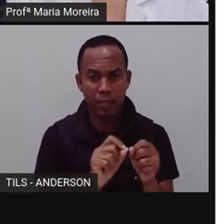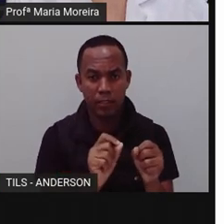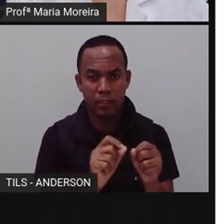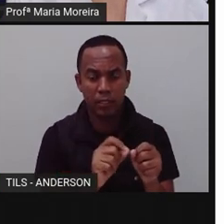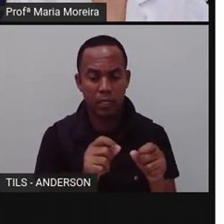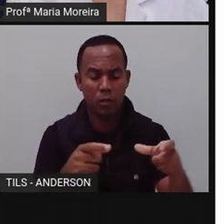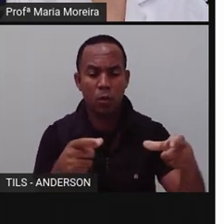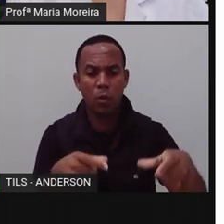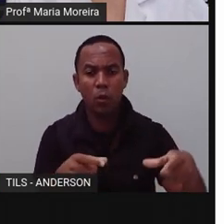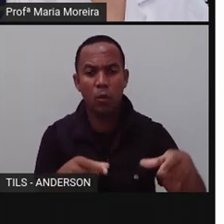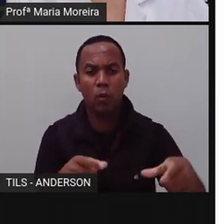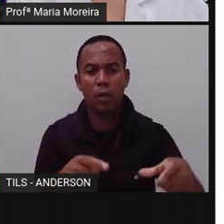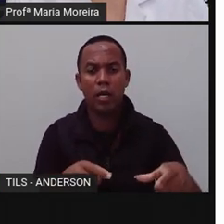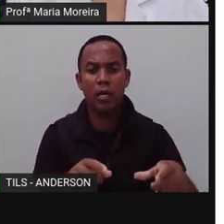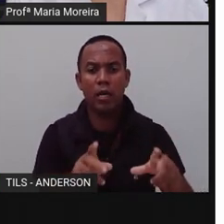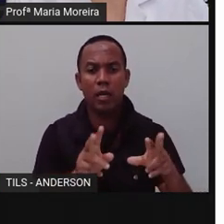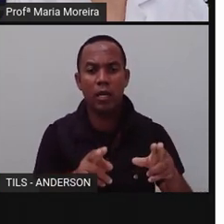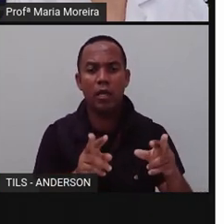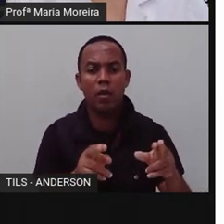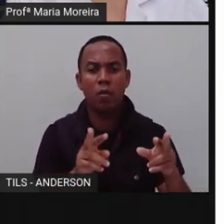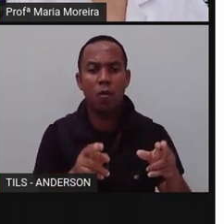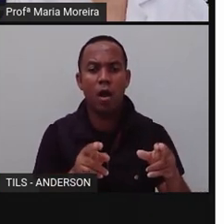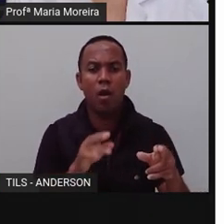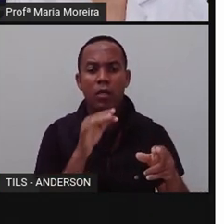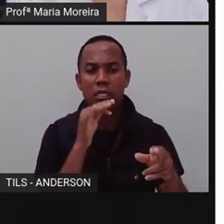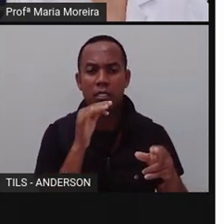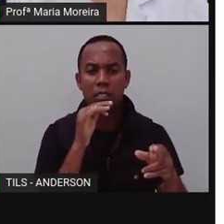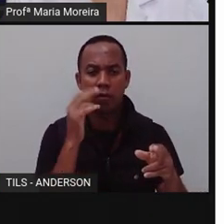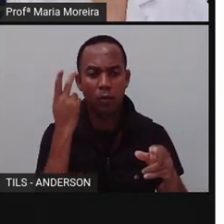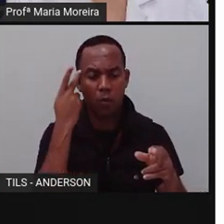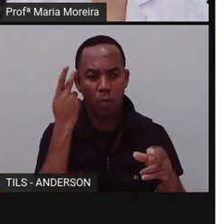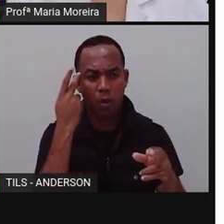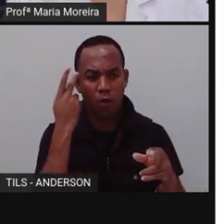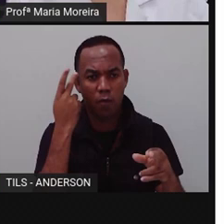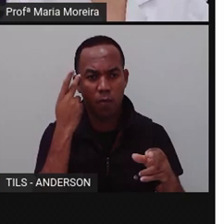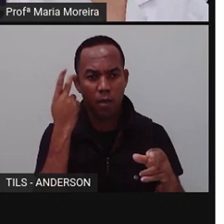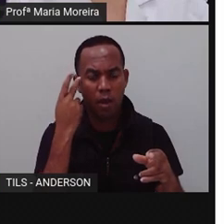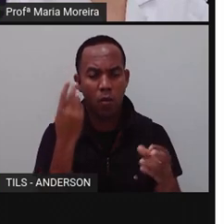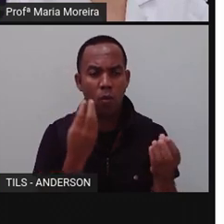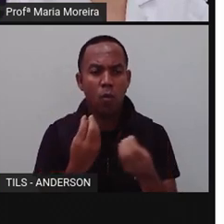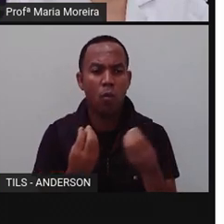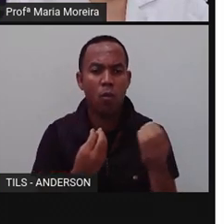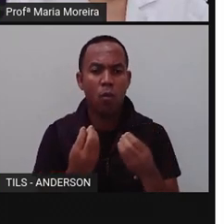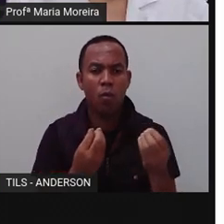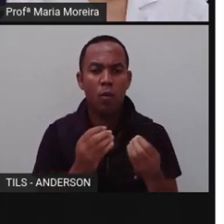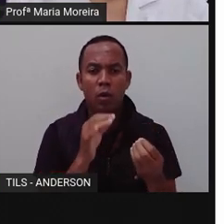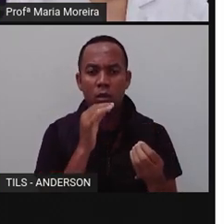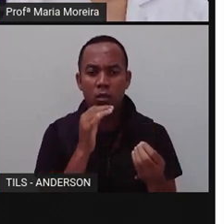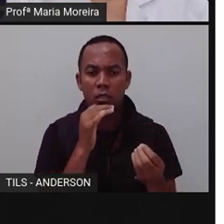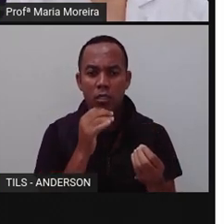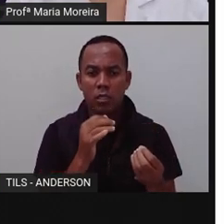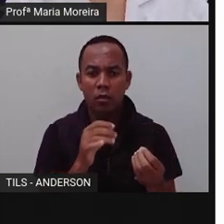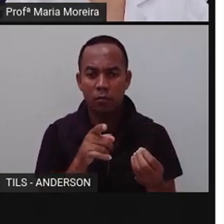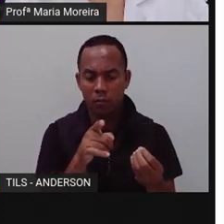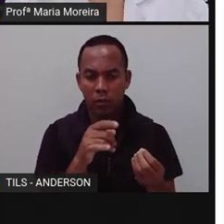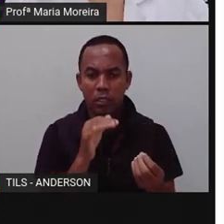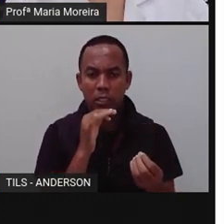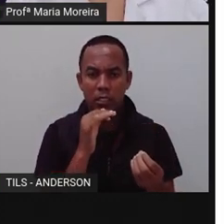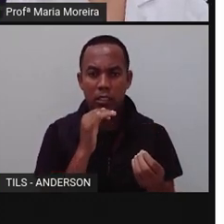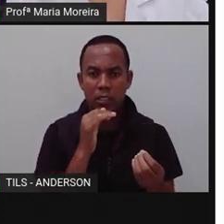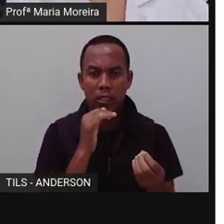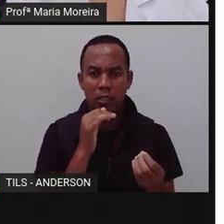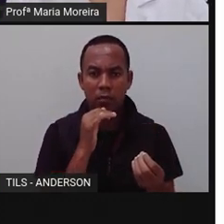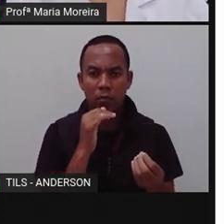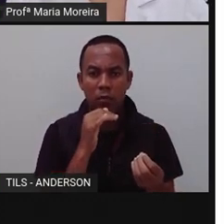criar ambientes semelhantes aos naturais para comportar uma determinada espécie, né? Um exemplo,